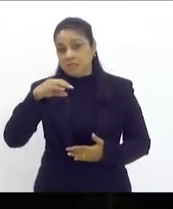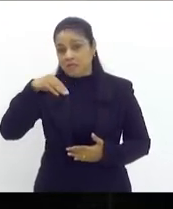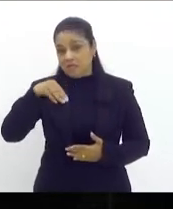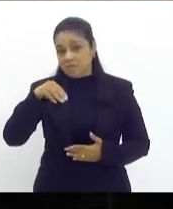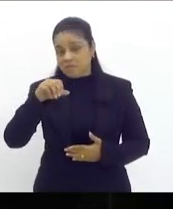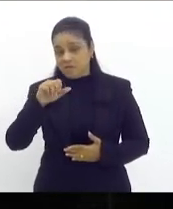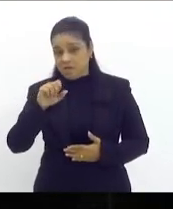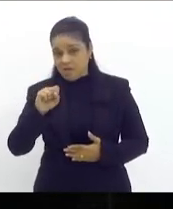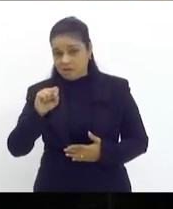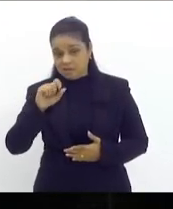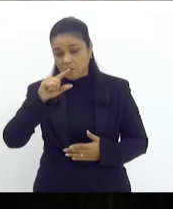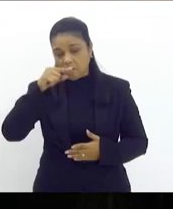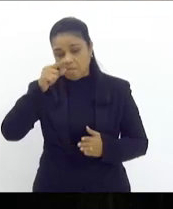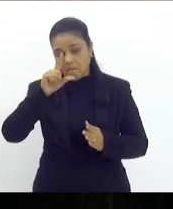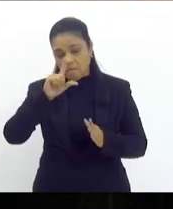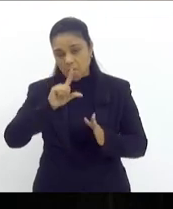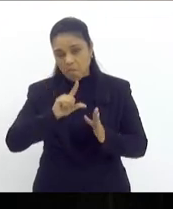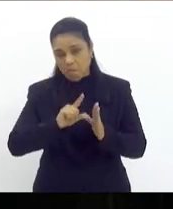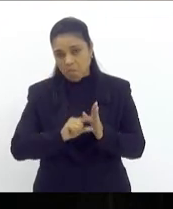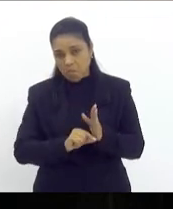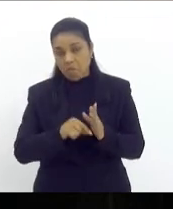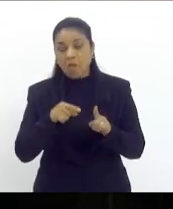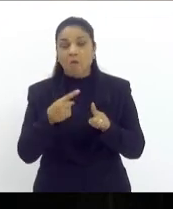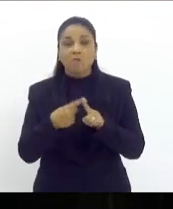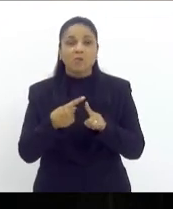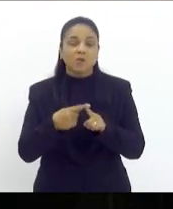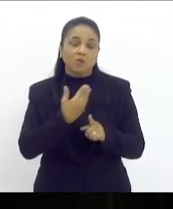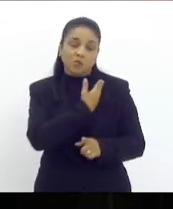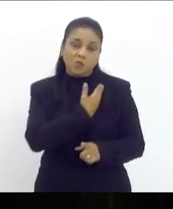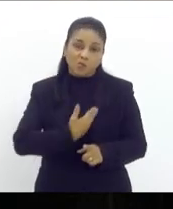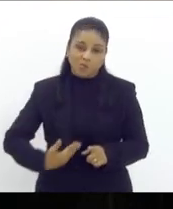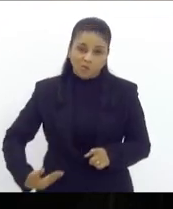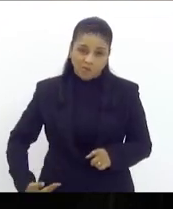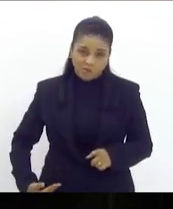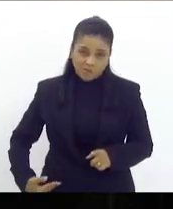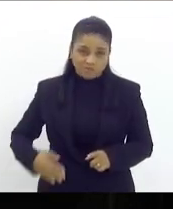no governo de Jair Messias Bolsonaro